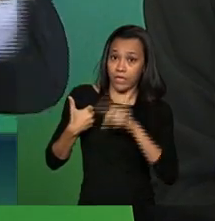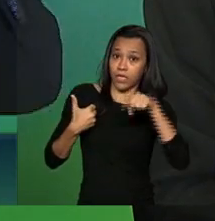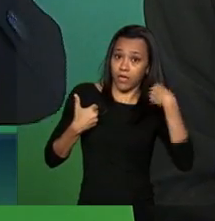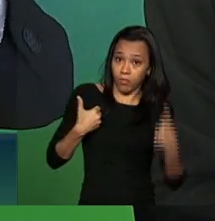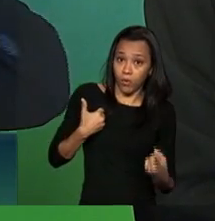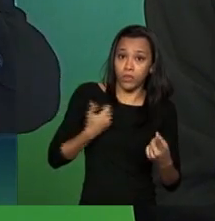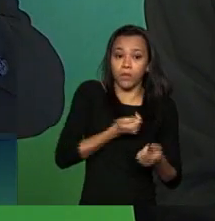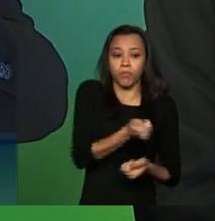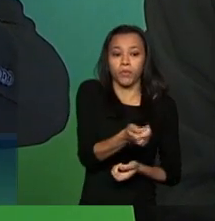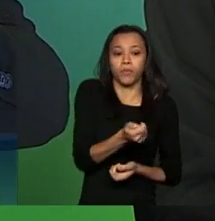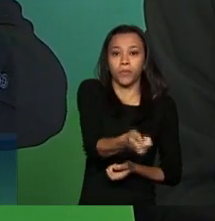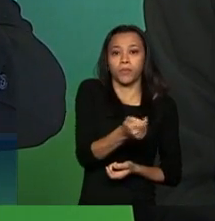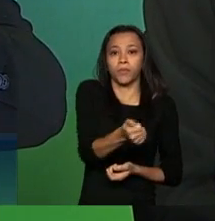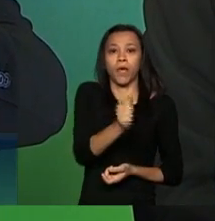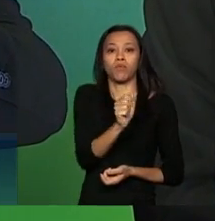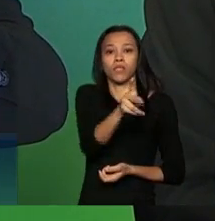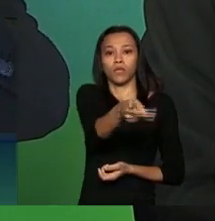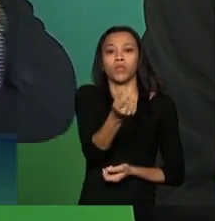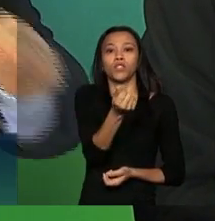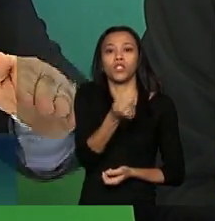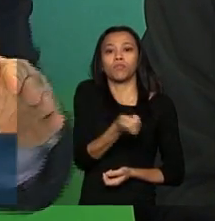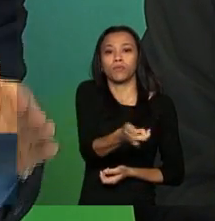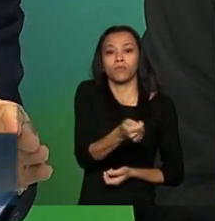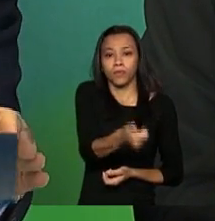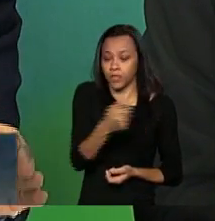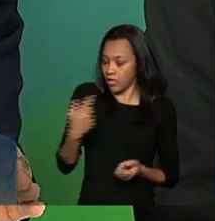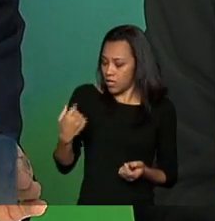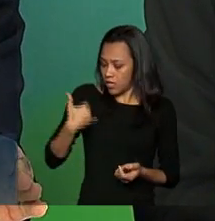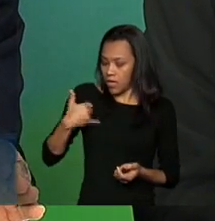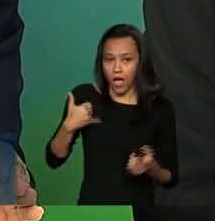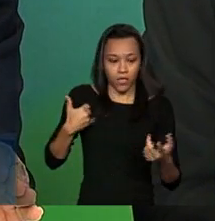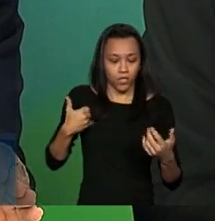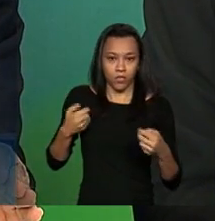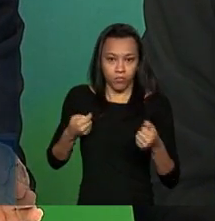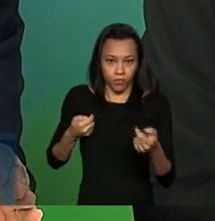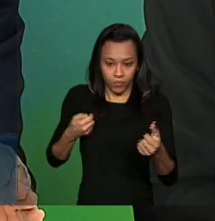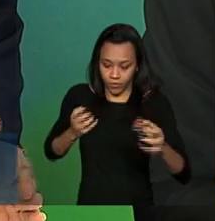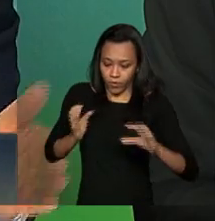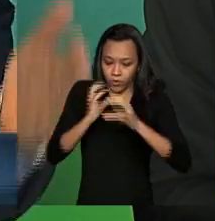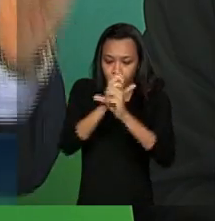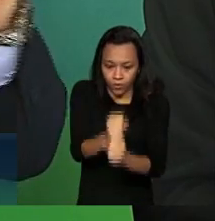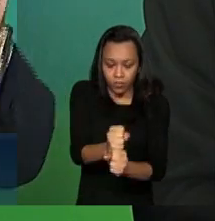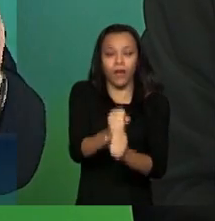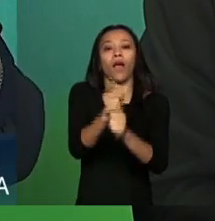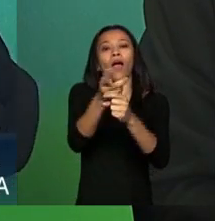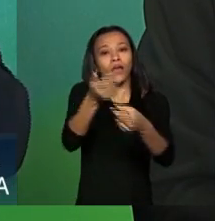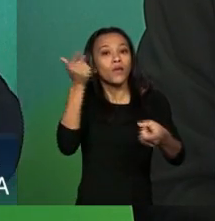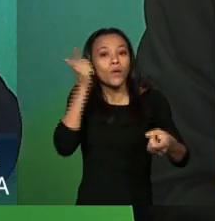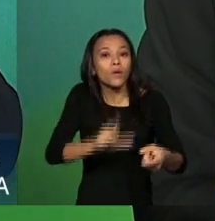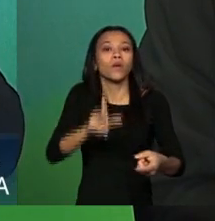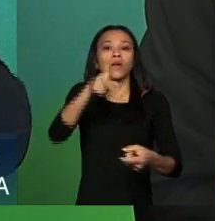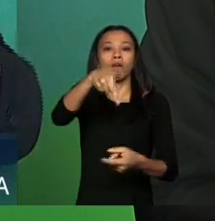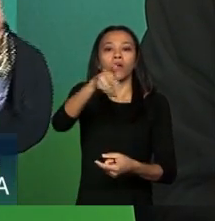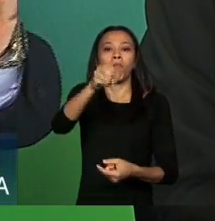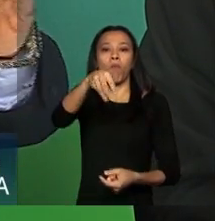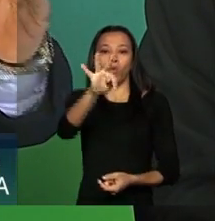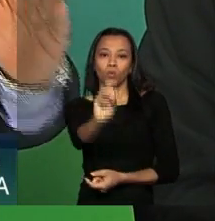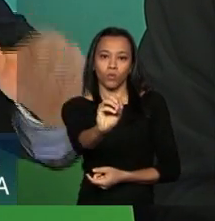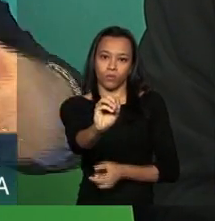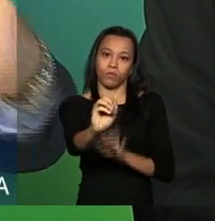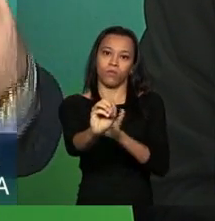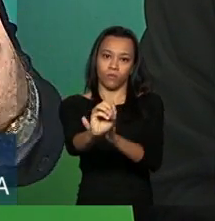de pontos, ele afasta o efeito do fator previdenciário. E é isso que nós, com a medida provisória,